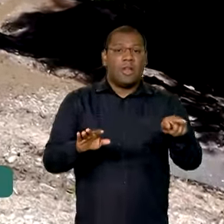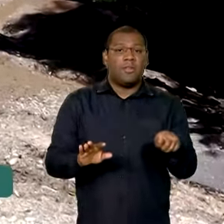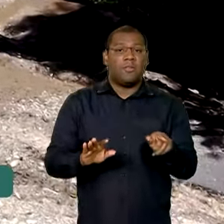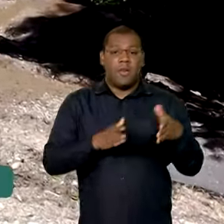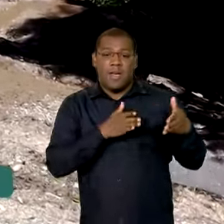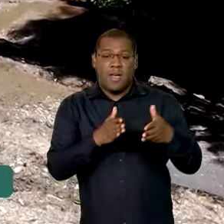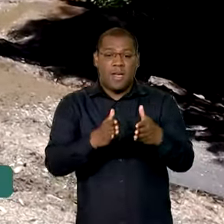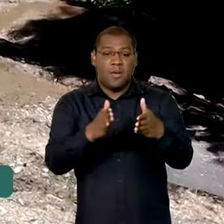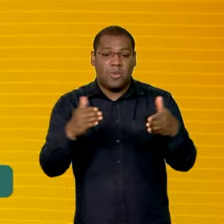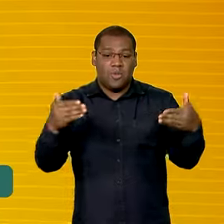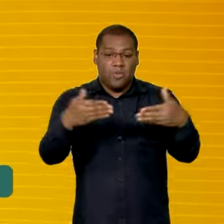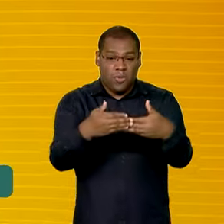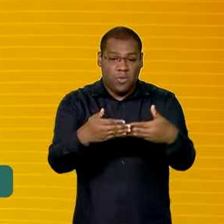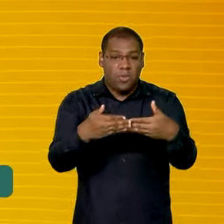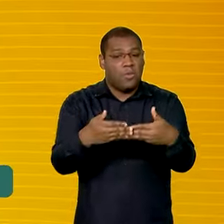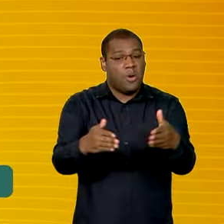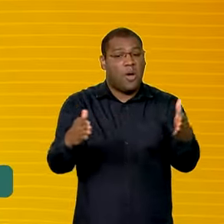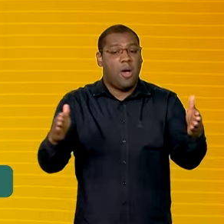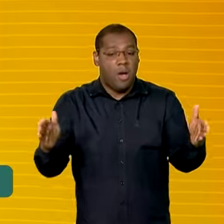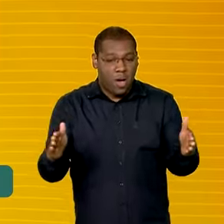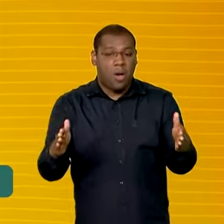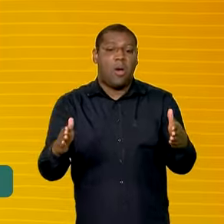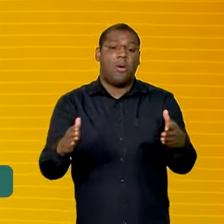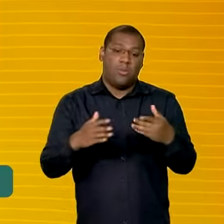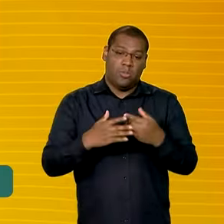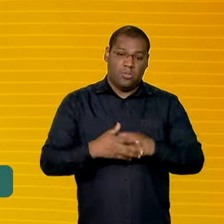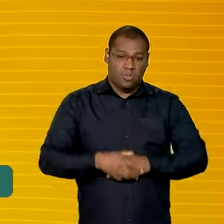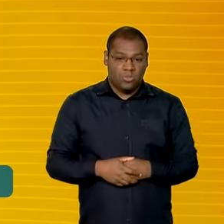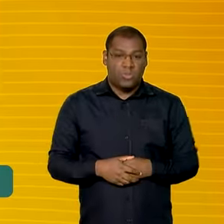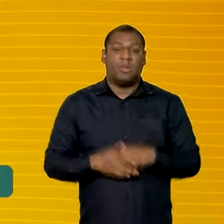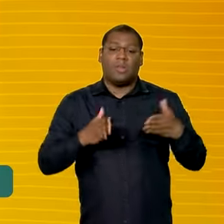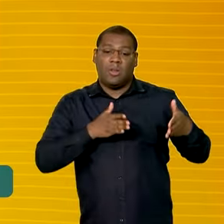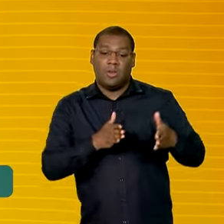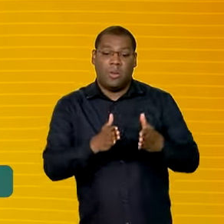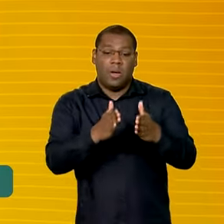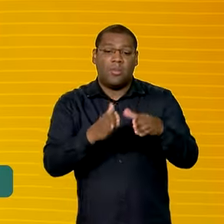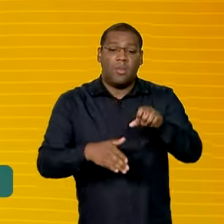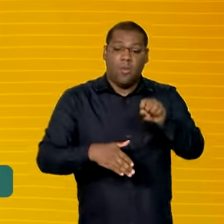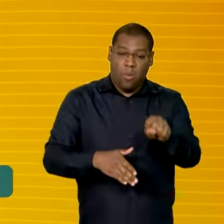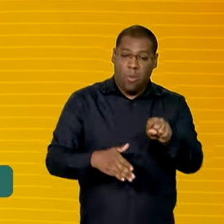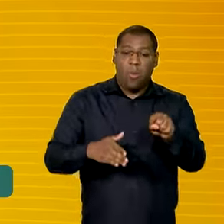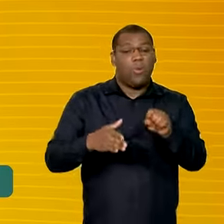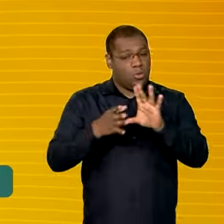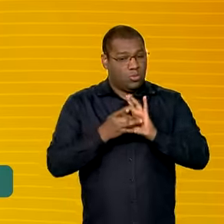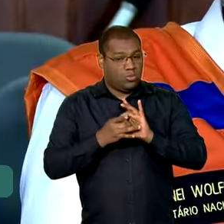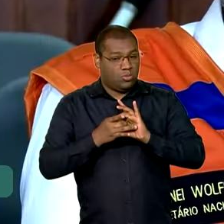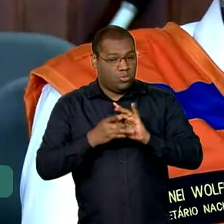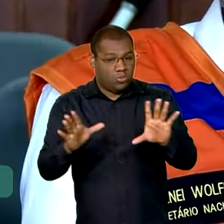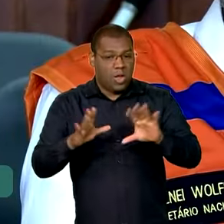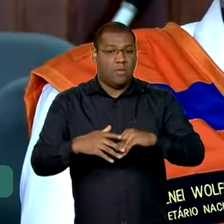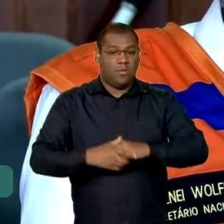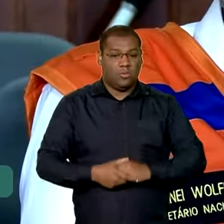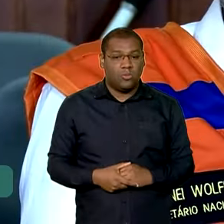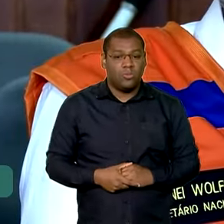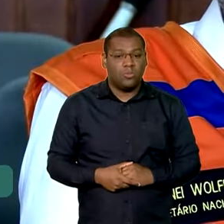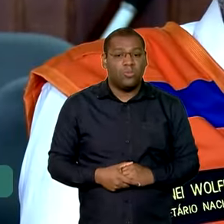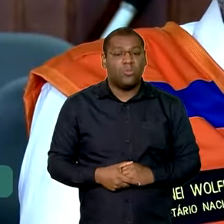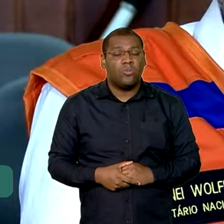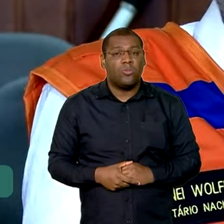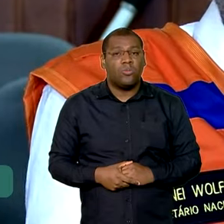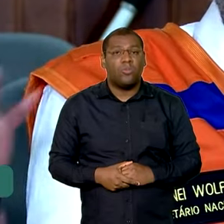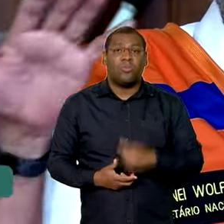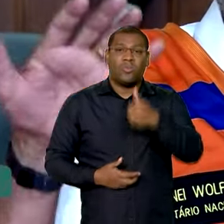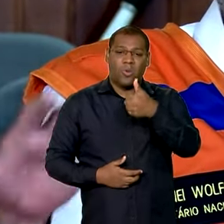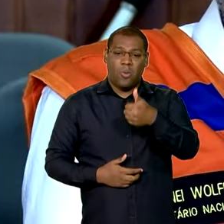já foram liberadas 8 rotas assistenciais e mais 3 devem ser liberadas em breve. Nós estamos falando de 1